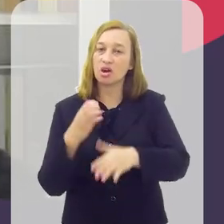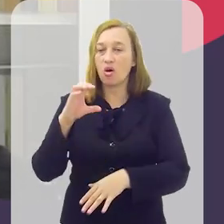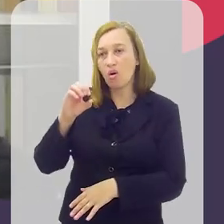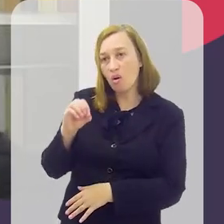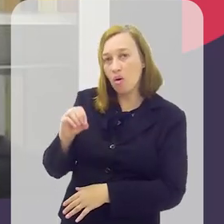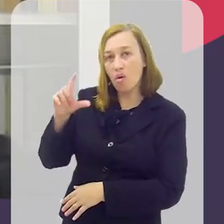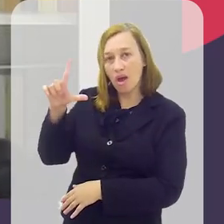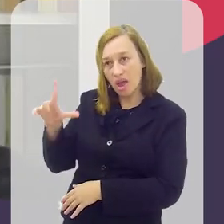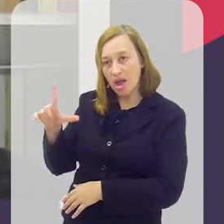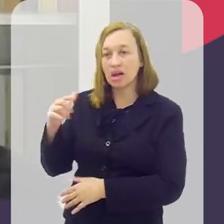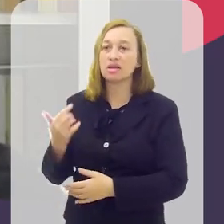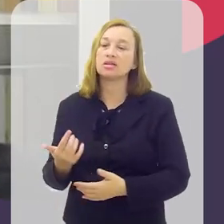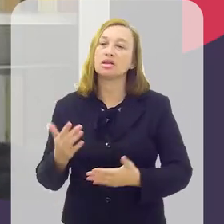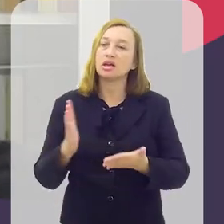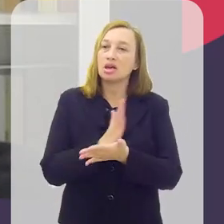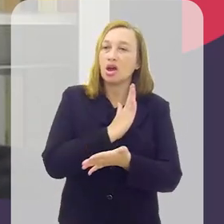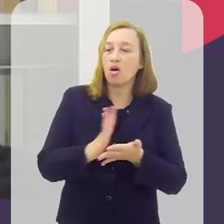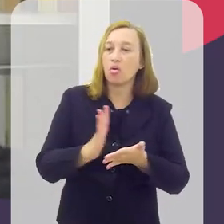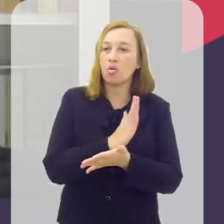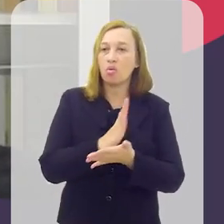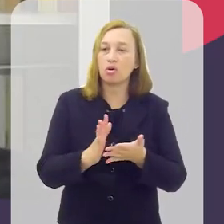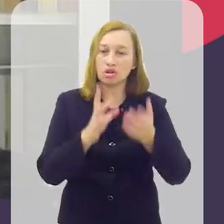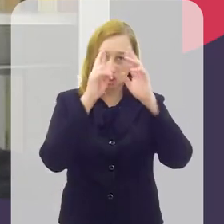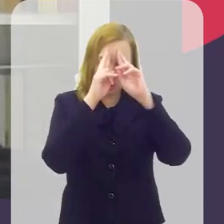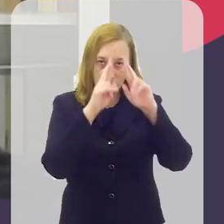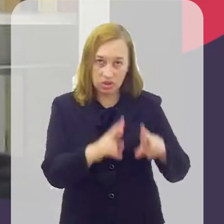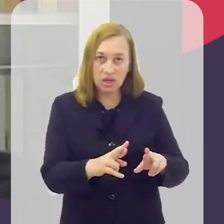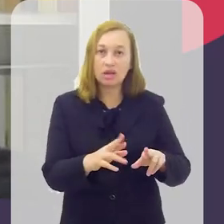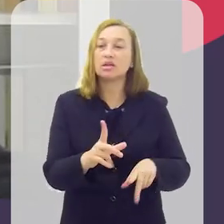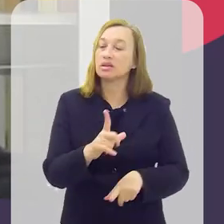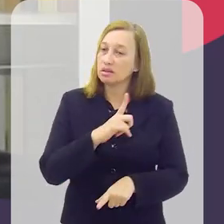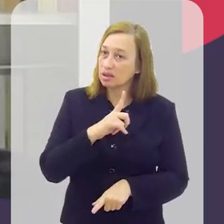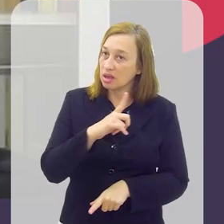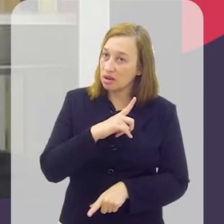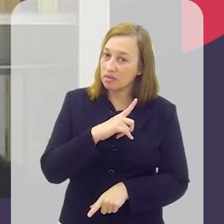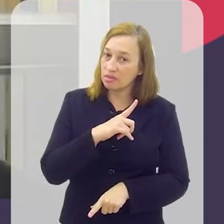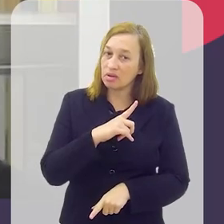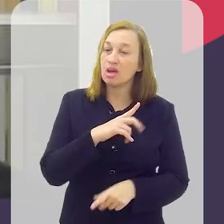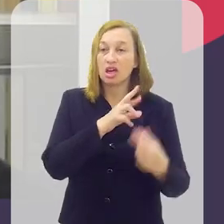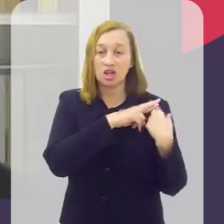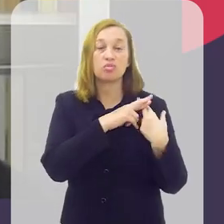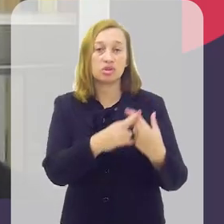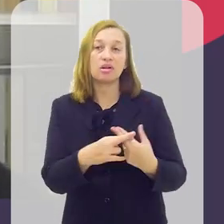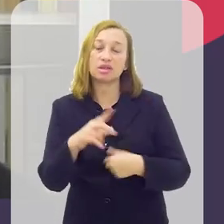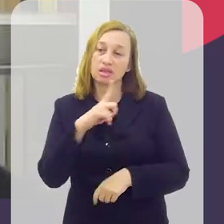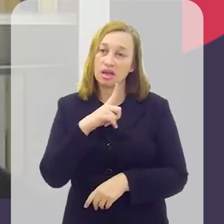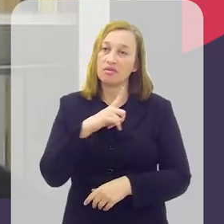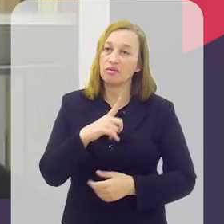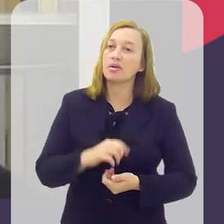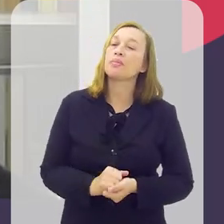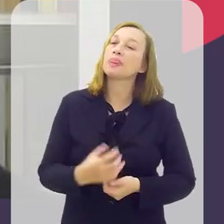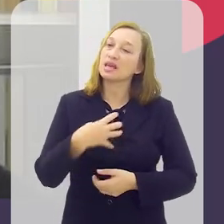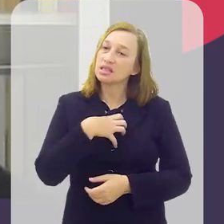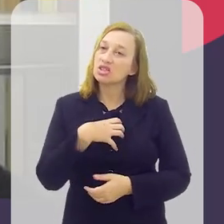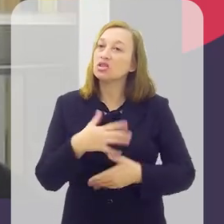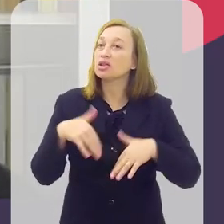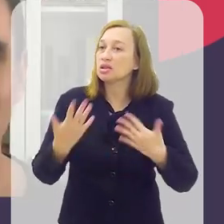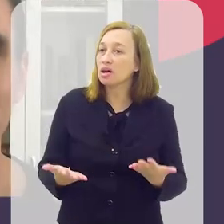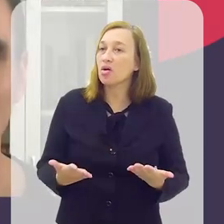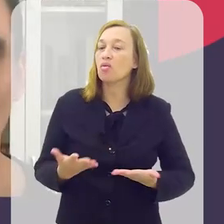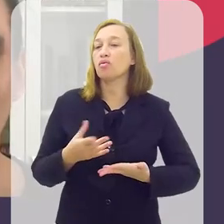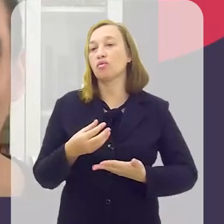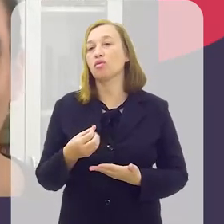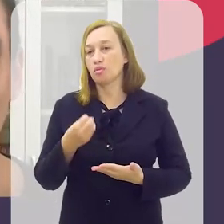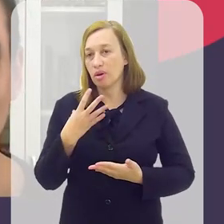né? E algumas vezes com a IFUID sendo responsabilizada, com responsável secundária, Não sei agora o termo correto, mas nesse sentido,